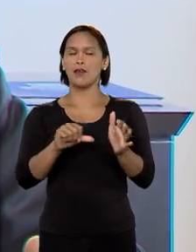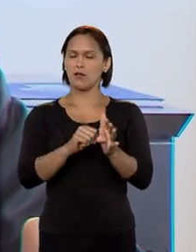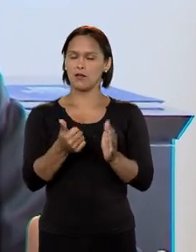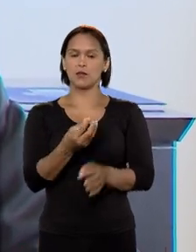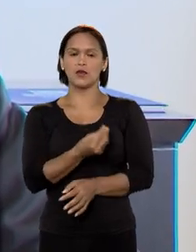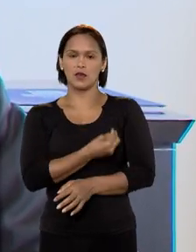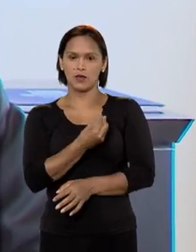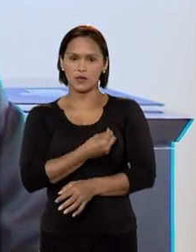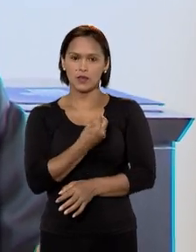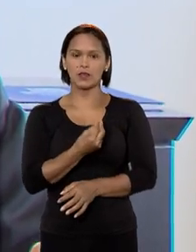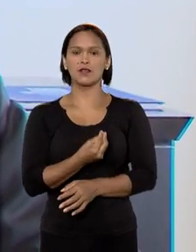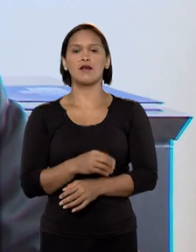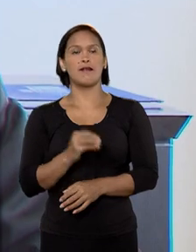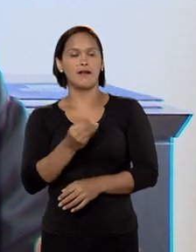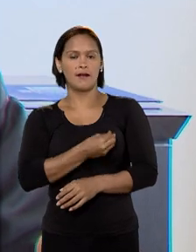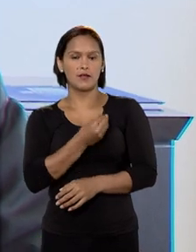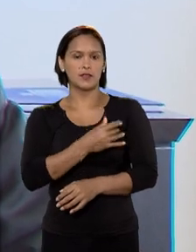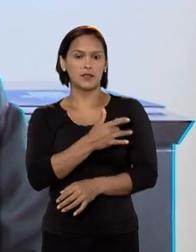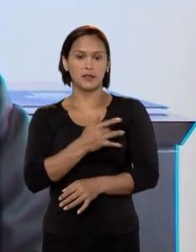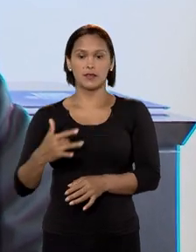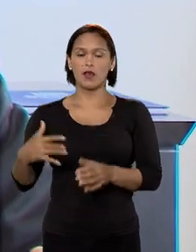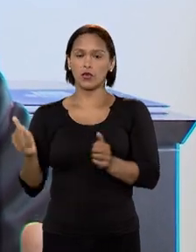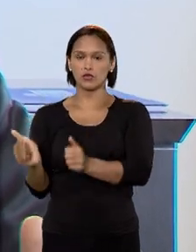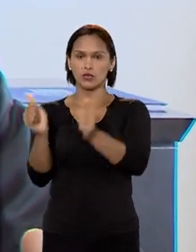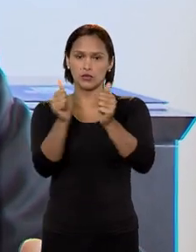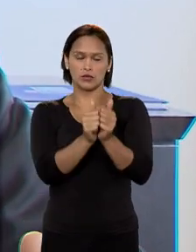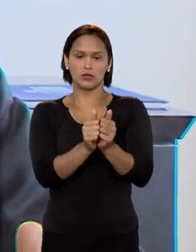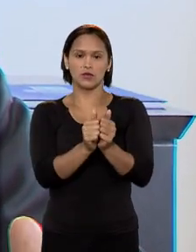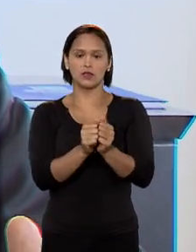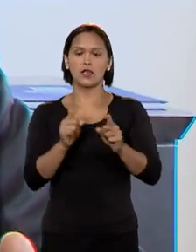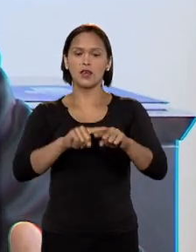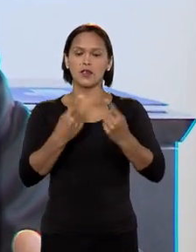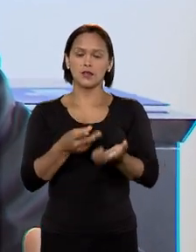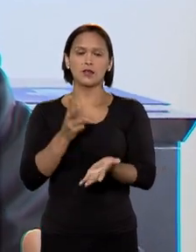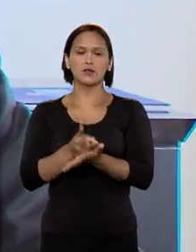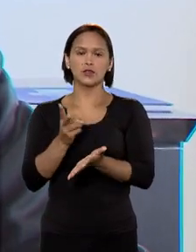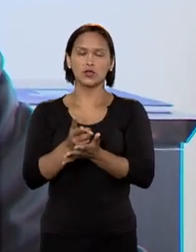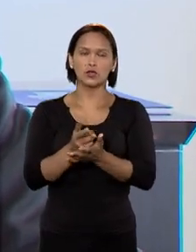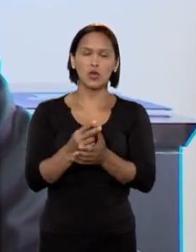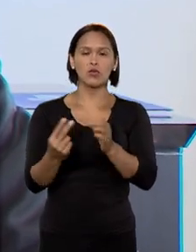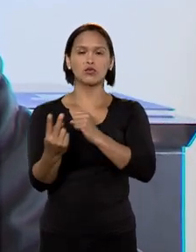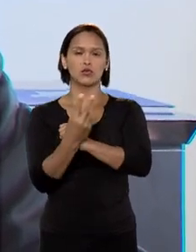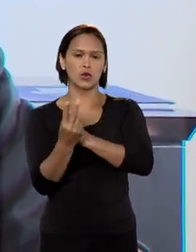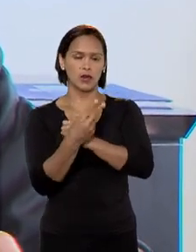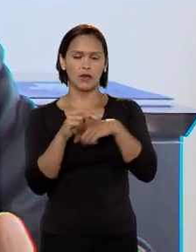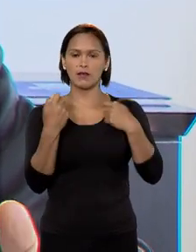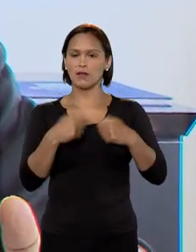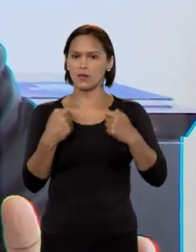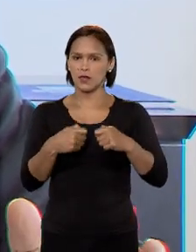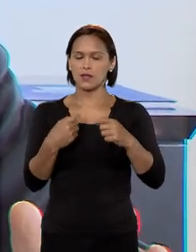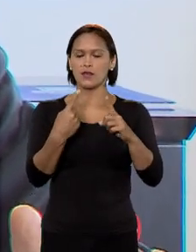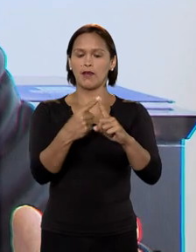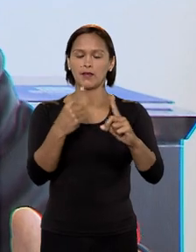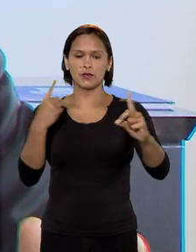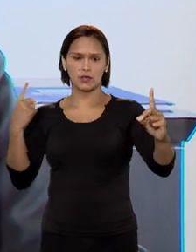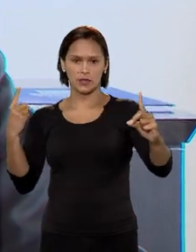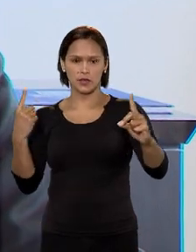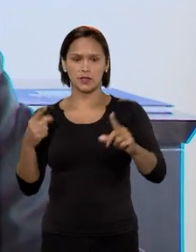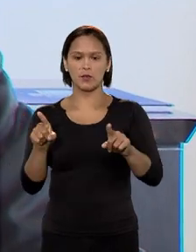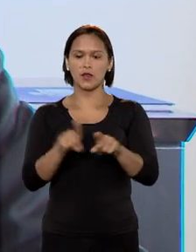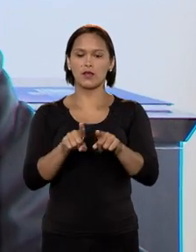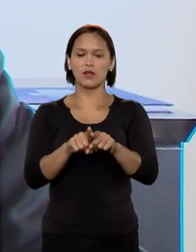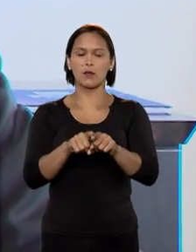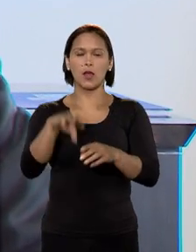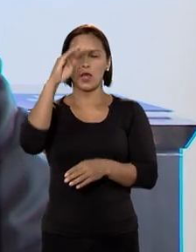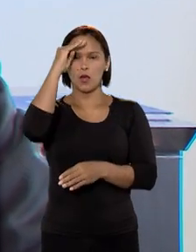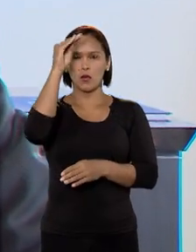primeiro lugar a vida, a vida e a saúde. E estamos tendo todos os cuidados necessários em distanciamento